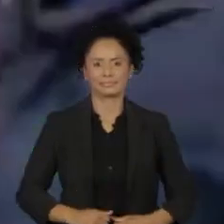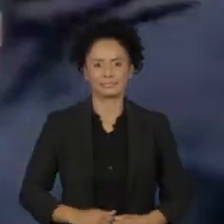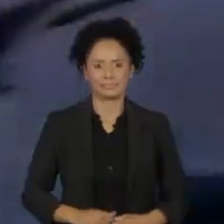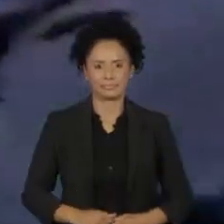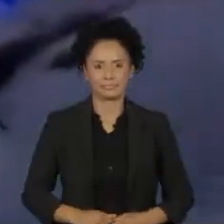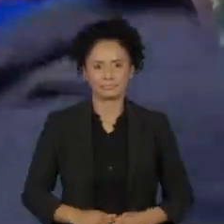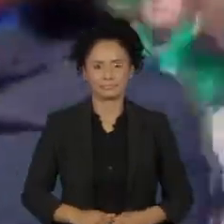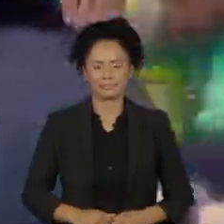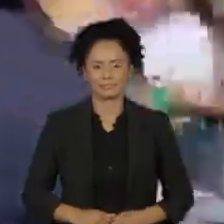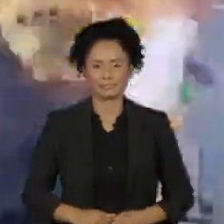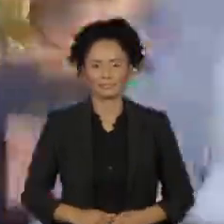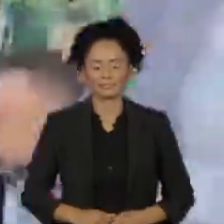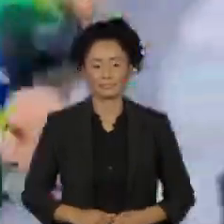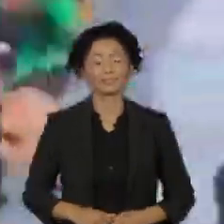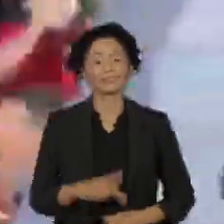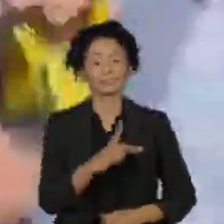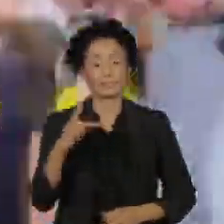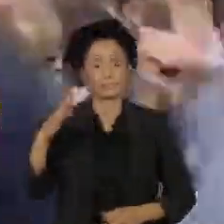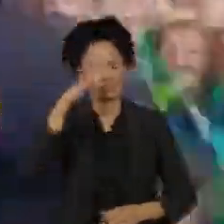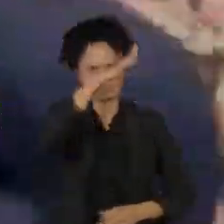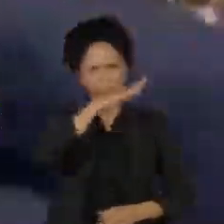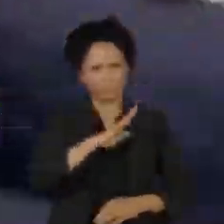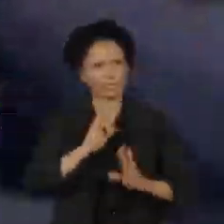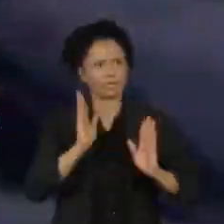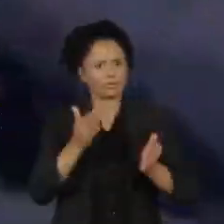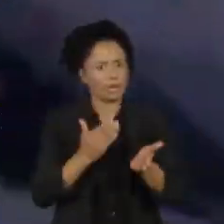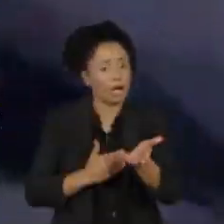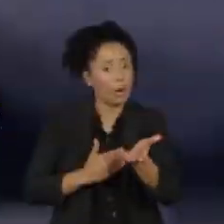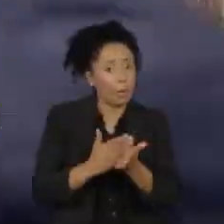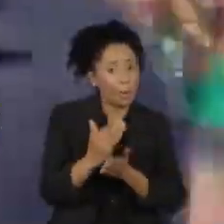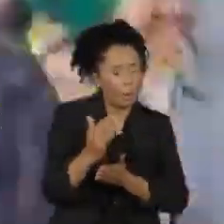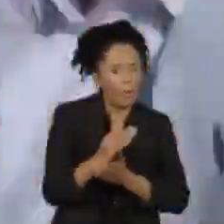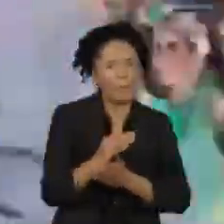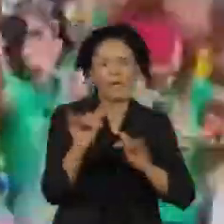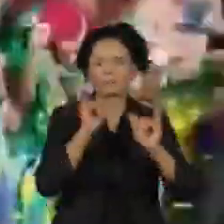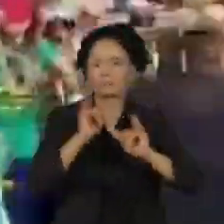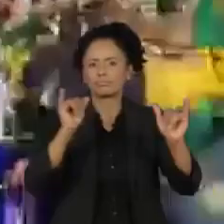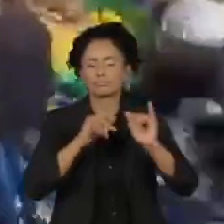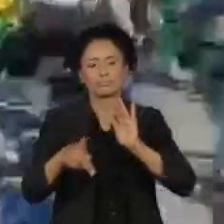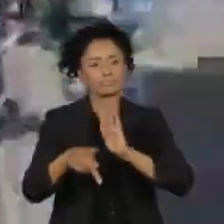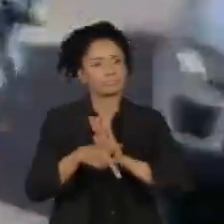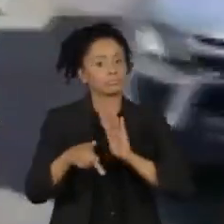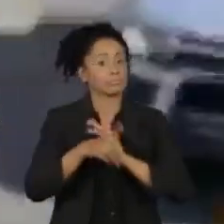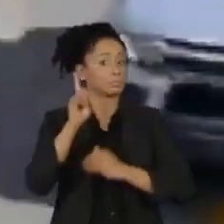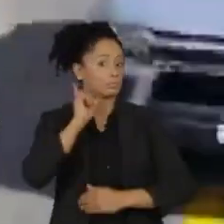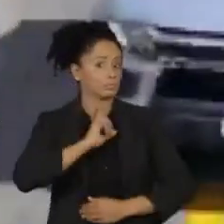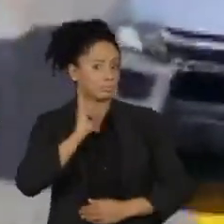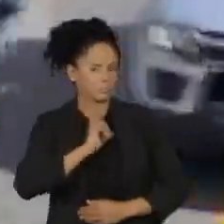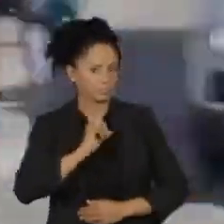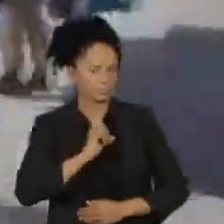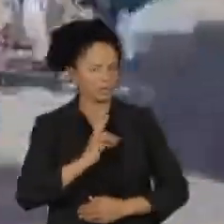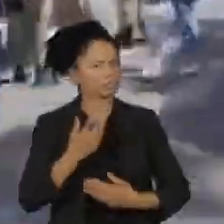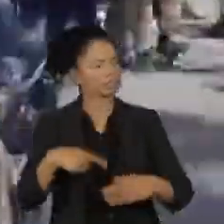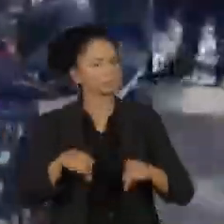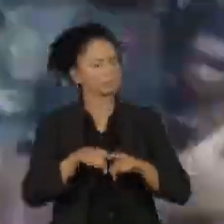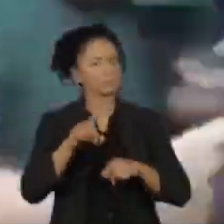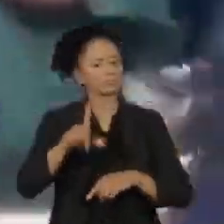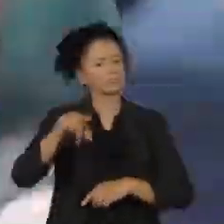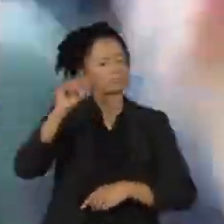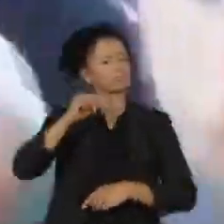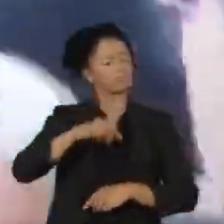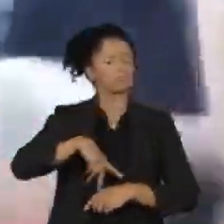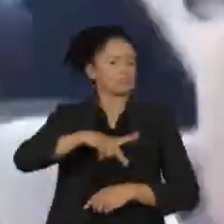O presidente Jair Bolsonaro dá a largada na campanha Reeleição em Juiz de Fora, interior de Minas Gerais. Foi uma escolha pessoal. Ele